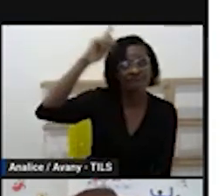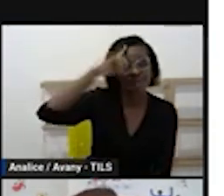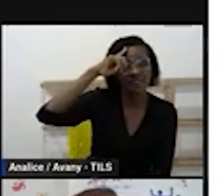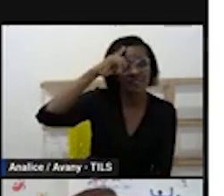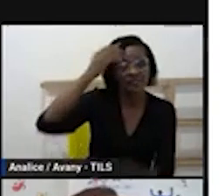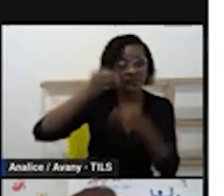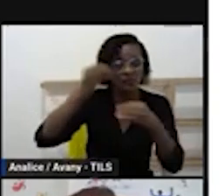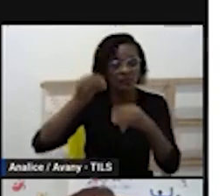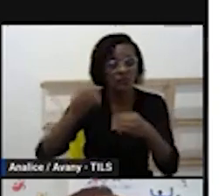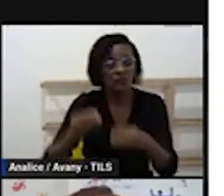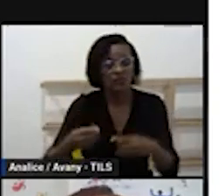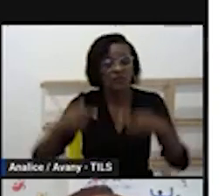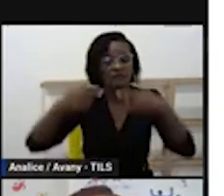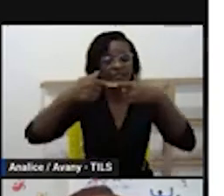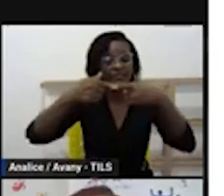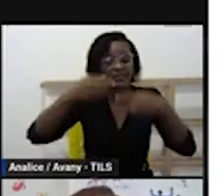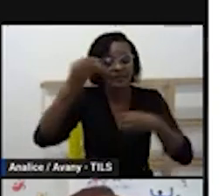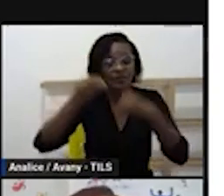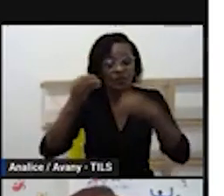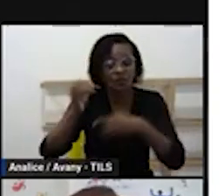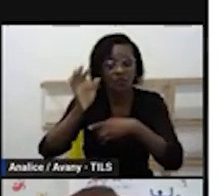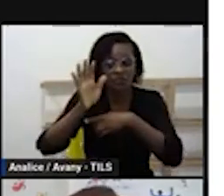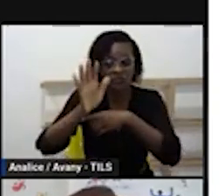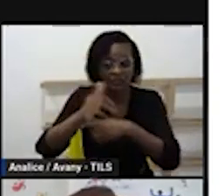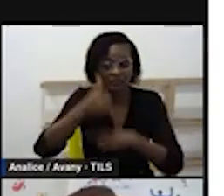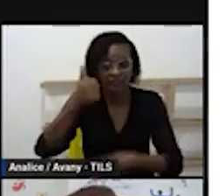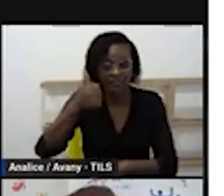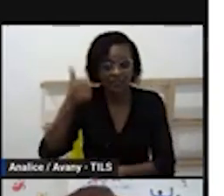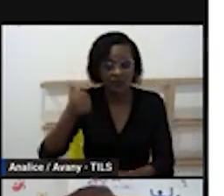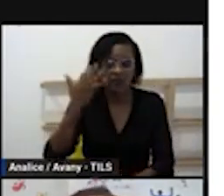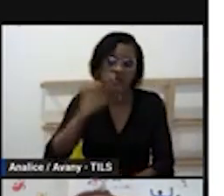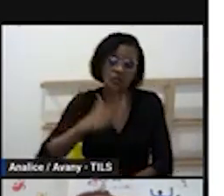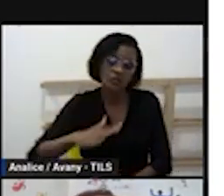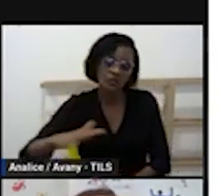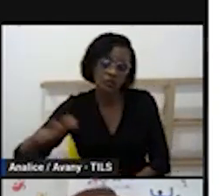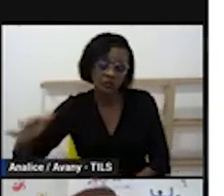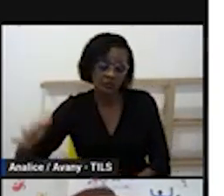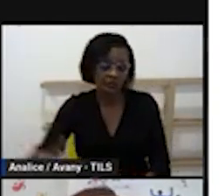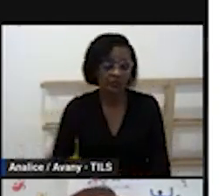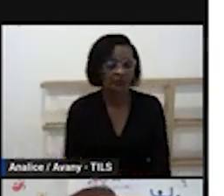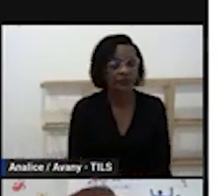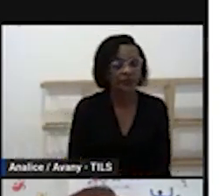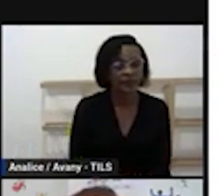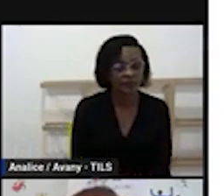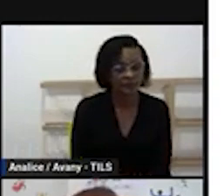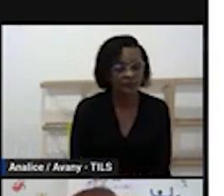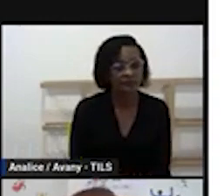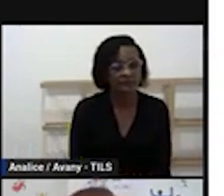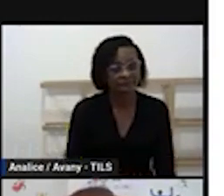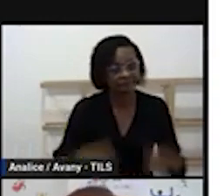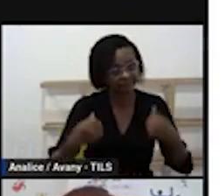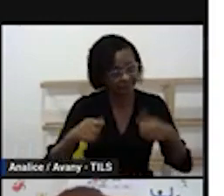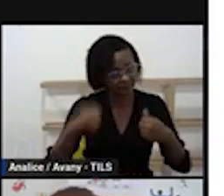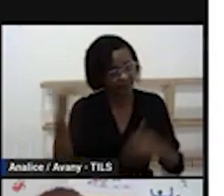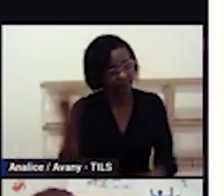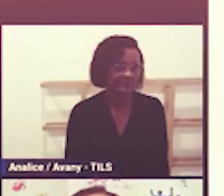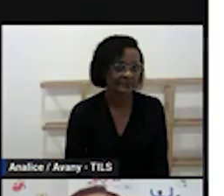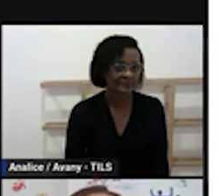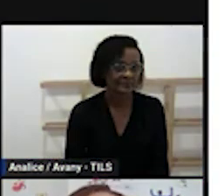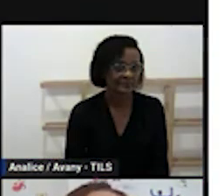de educação integral além desse tempo integral de jornada extensiva a gente vai pensar nessa educação integral tá bom